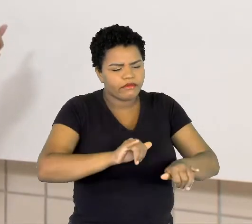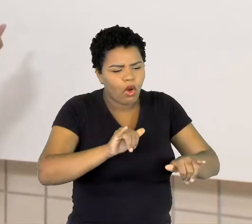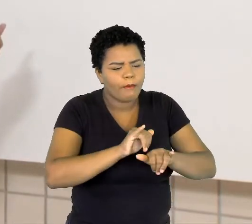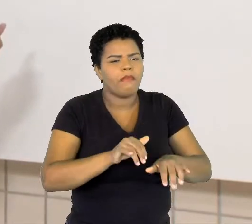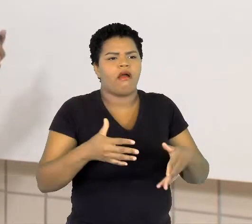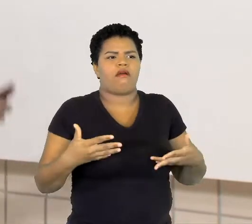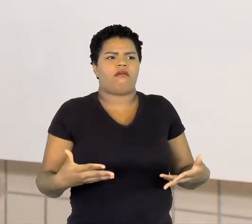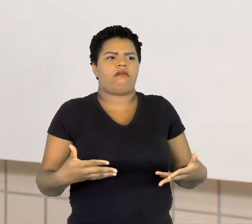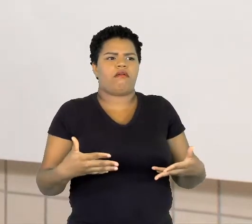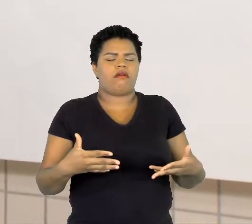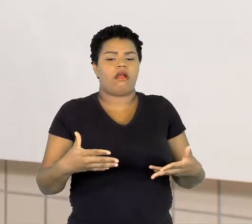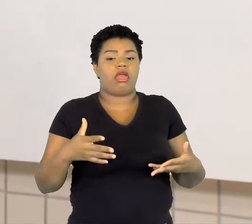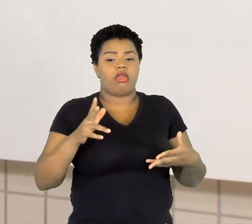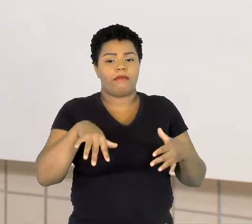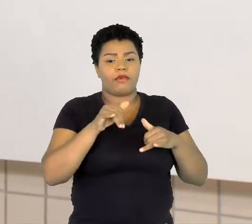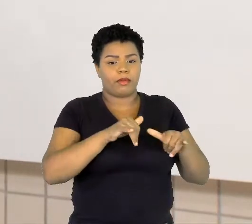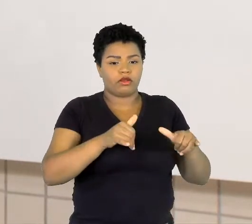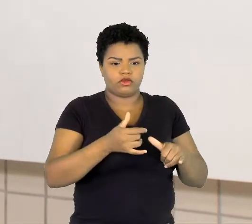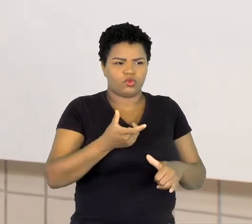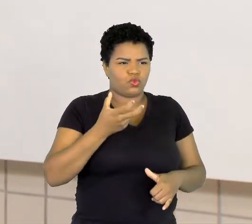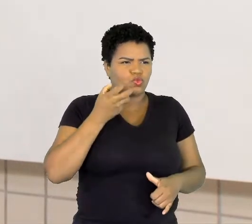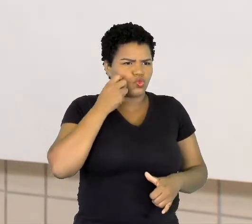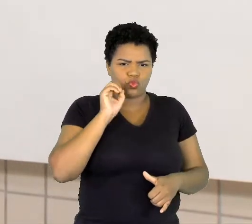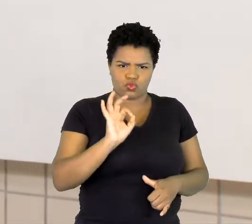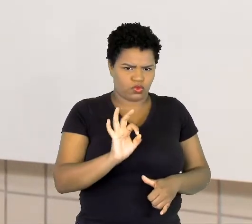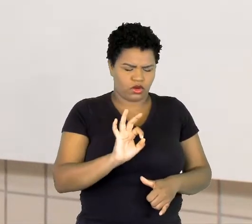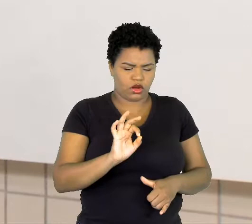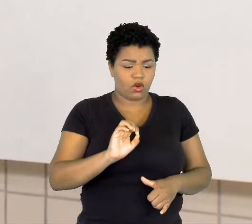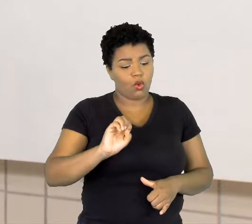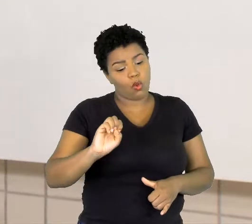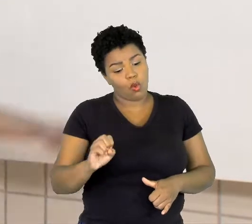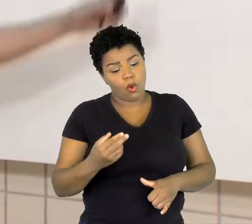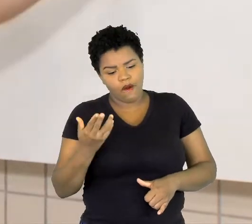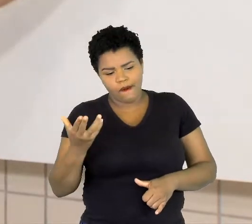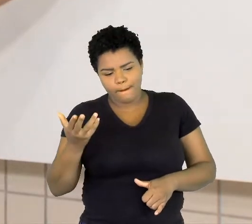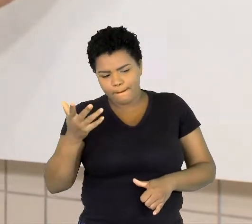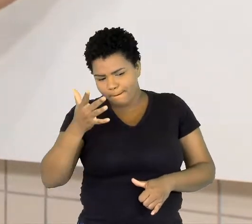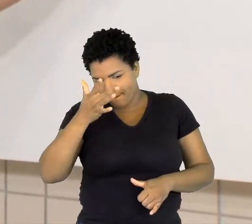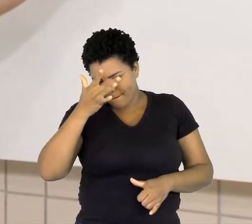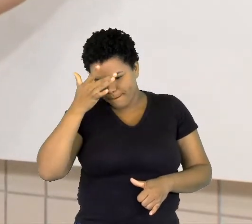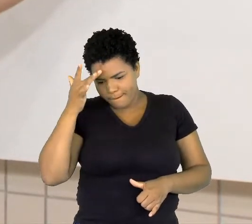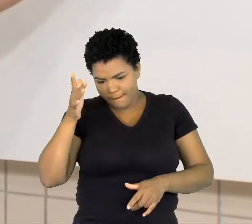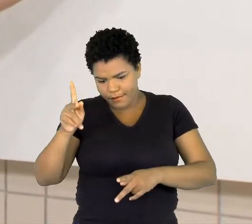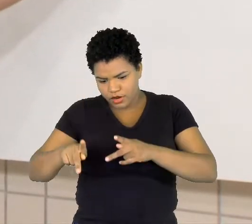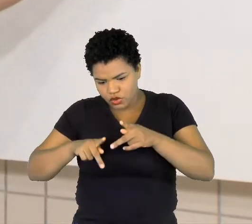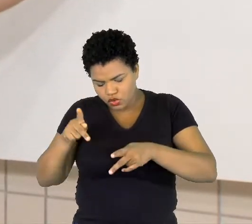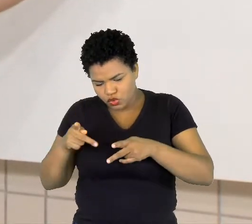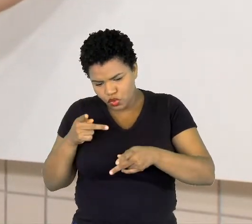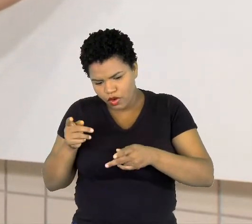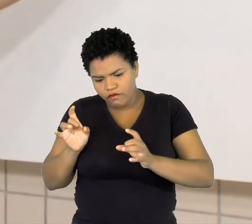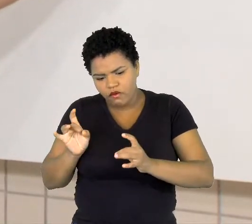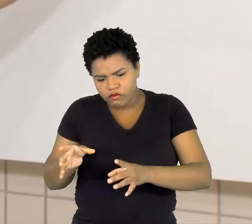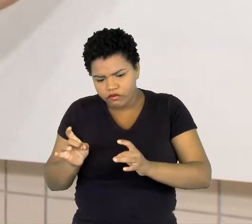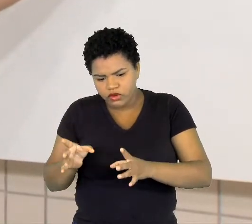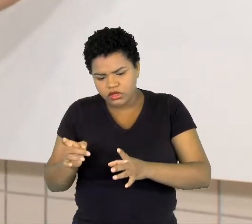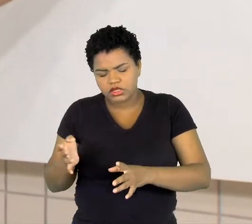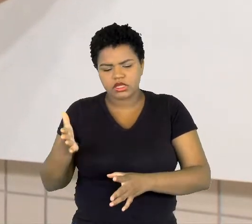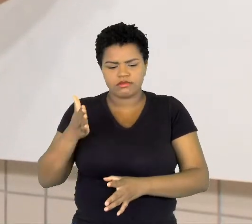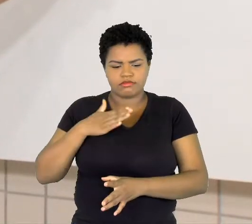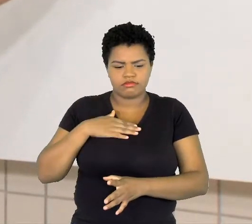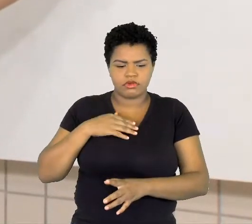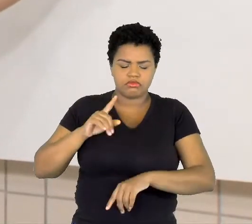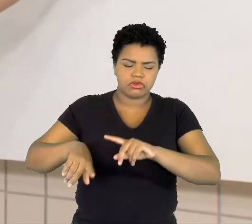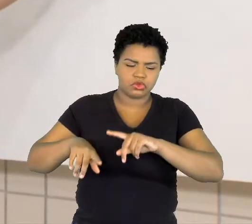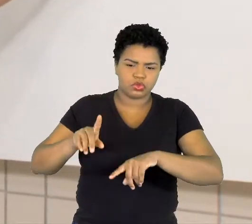sem fins lucrativos, ou para quem que eu vou vender o meu produto, que entra mais na publicidade ou no anúncio